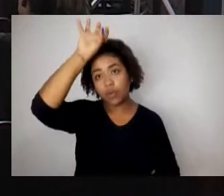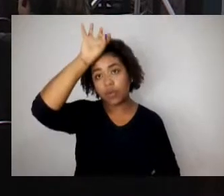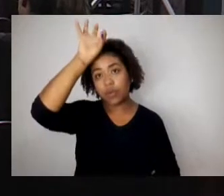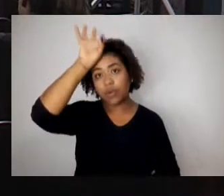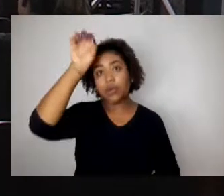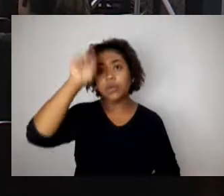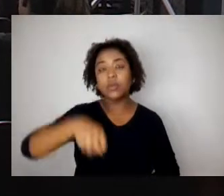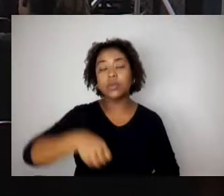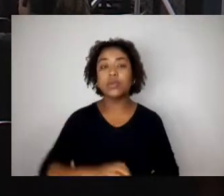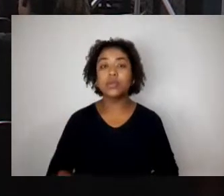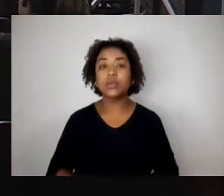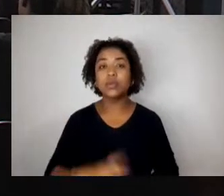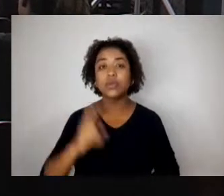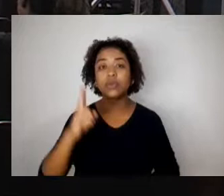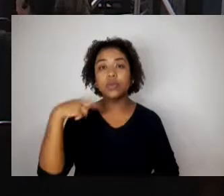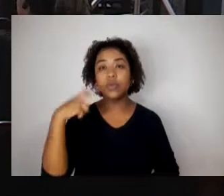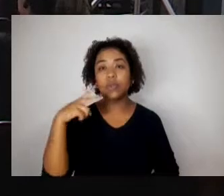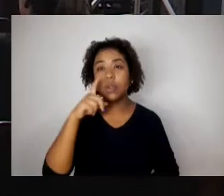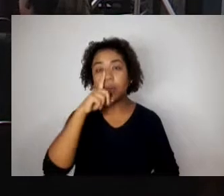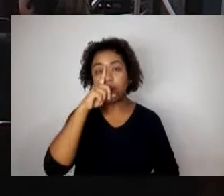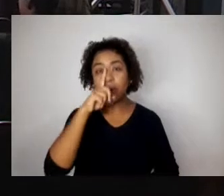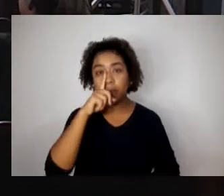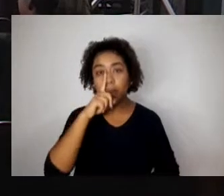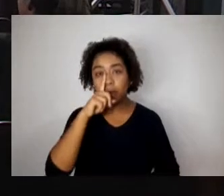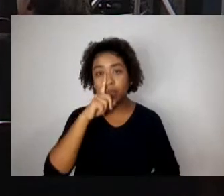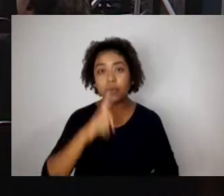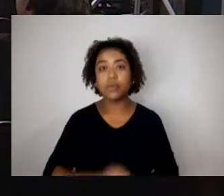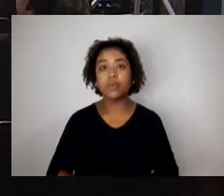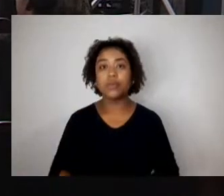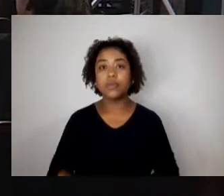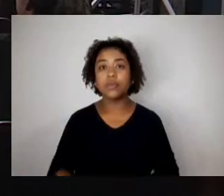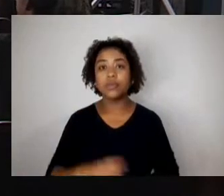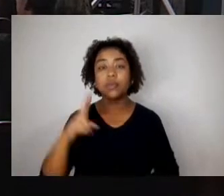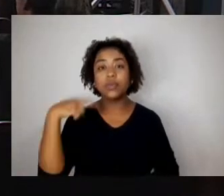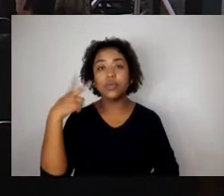Zé Márcio. Como vota o vereador João Wagner.